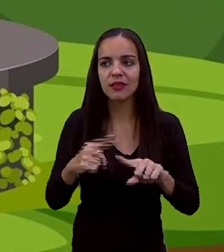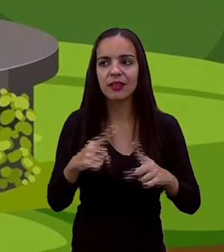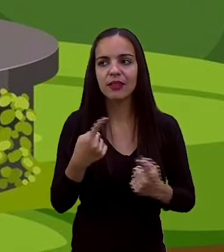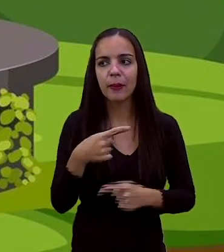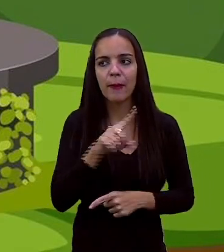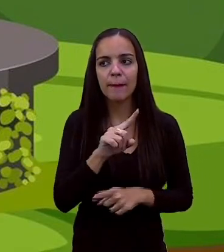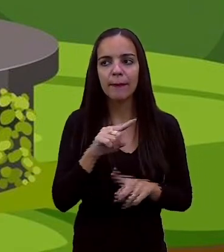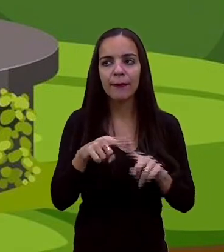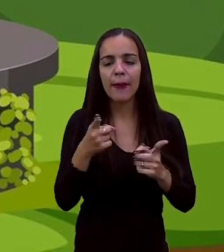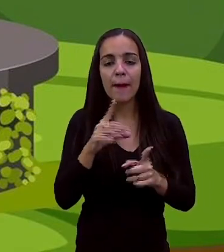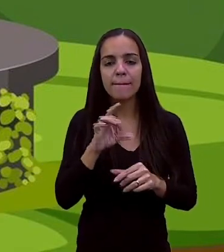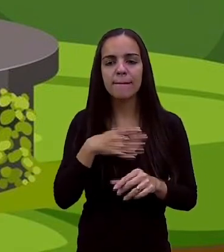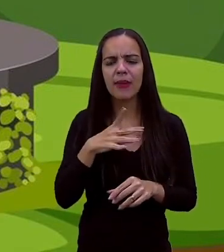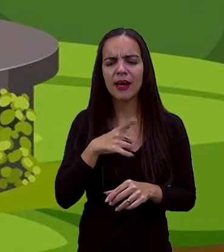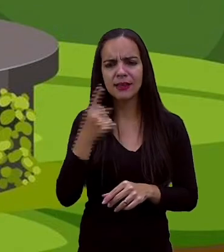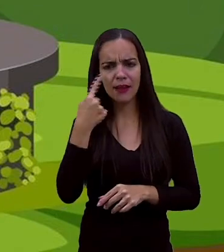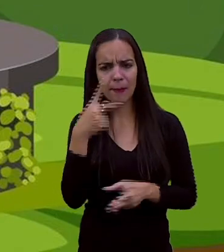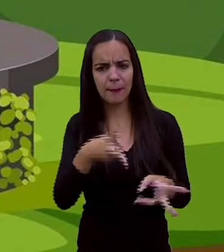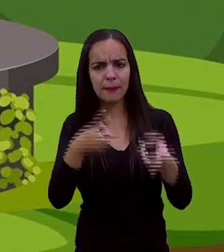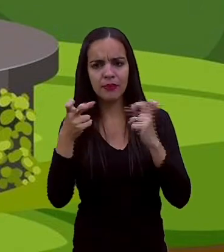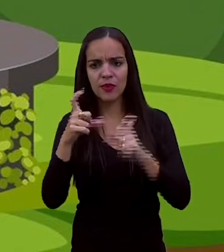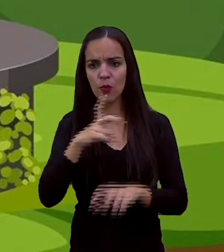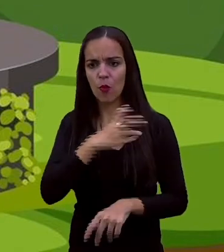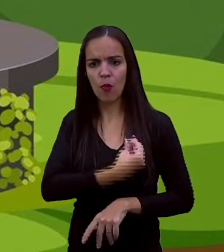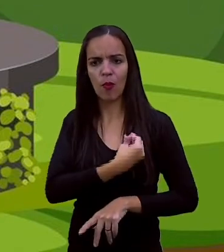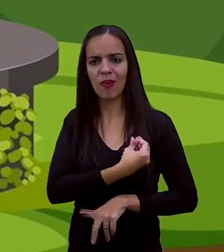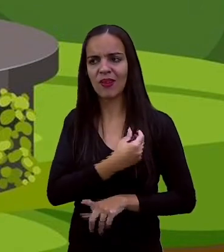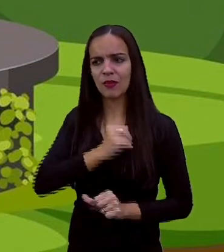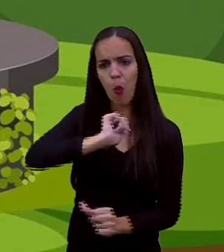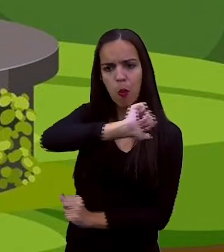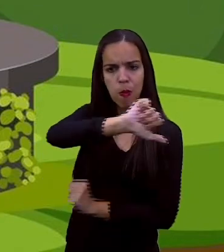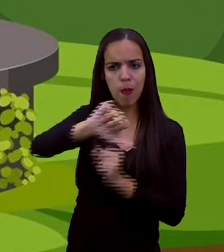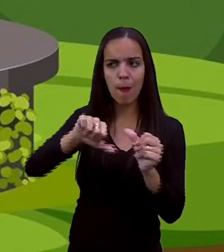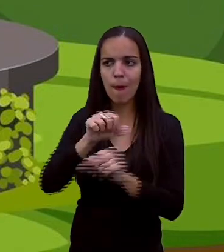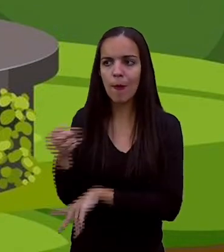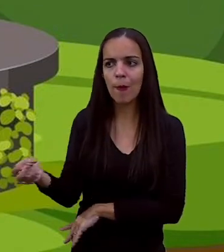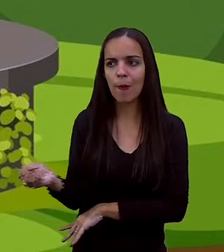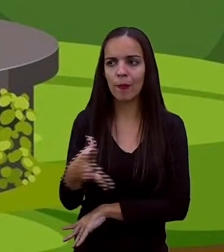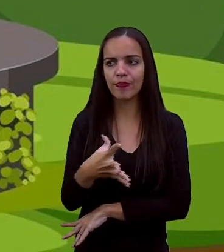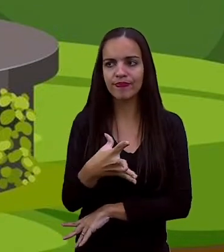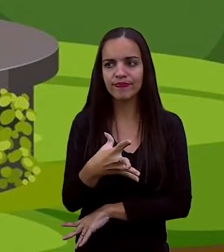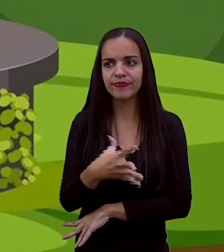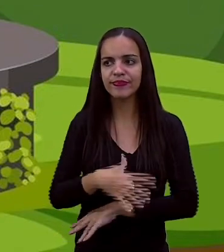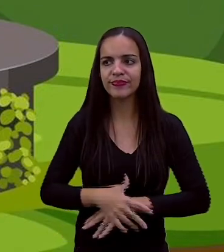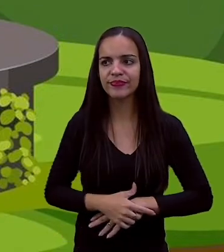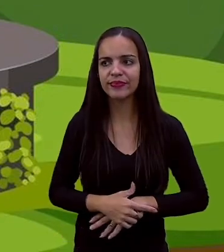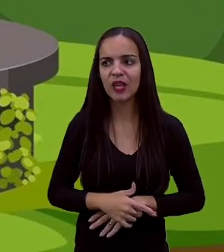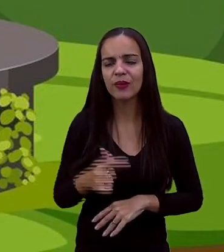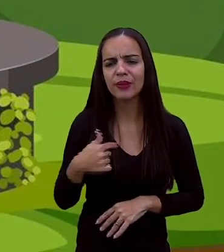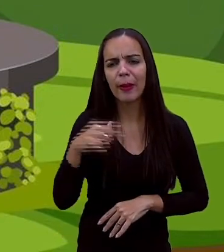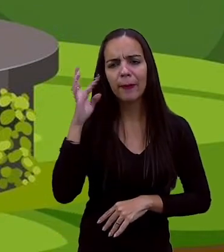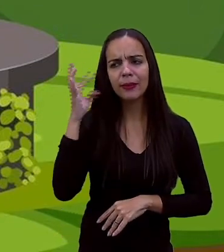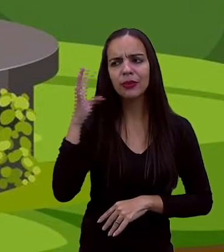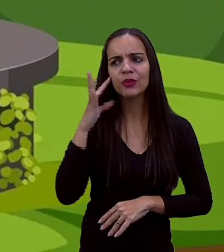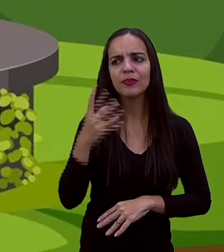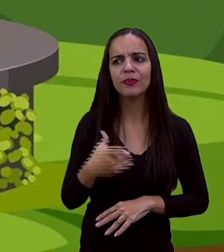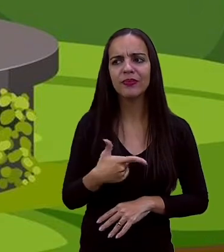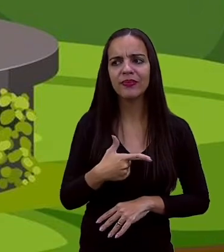era inteiramente nova. Era outra. E aquilo foi uma descoberta. Como sobressalto.